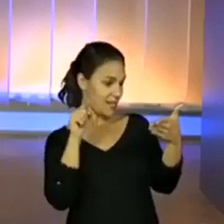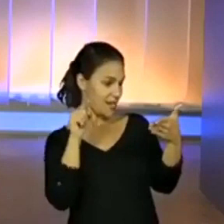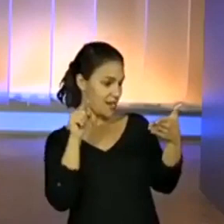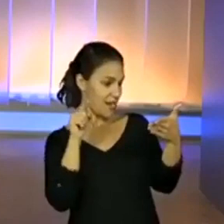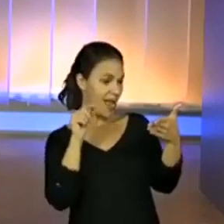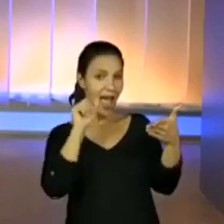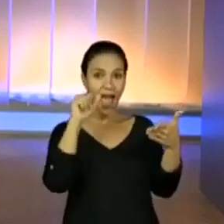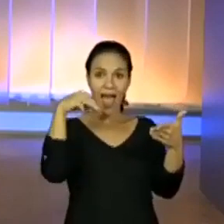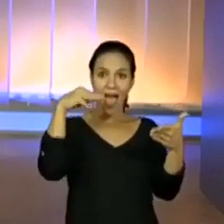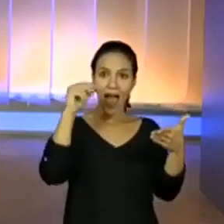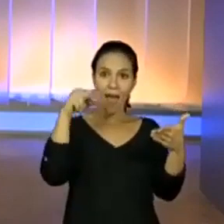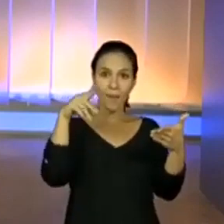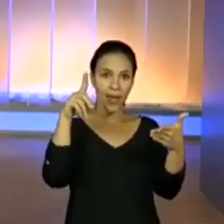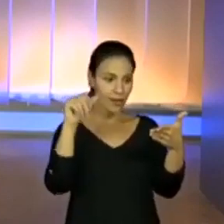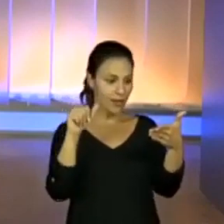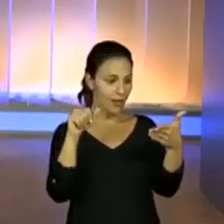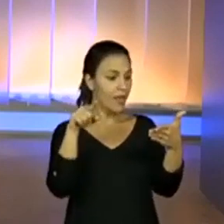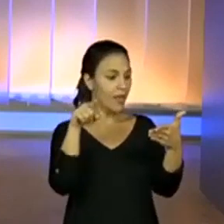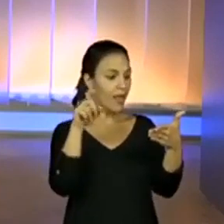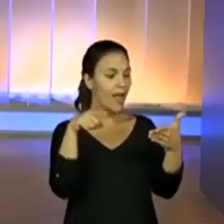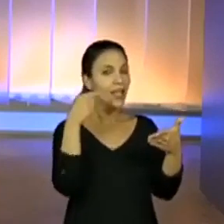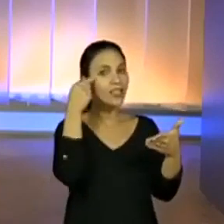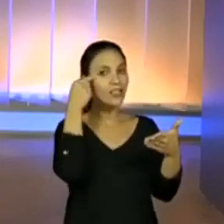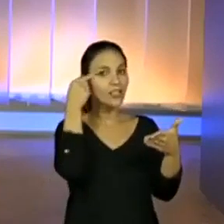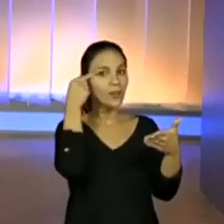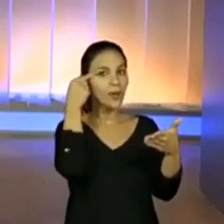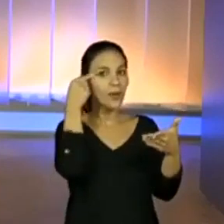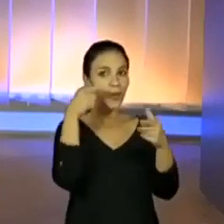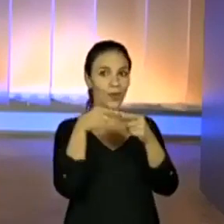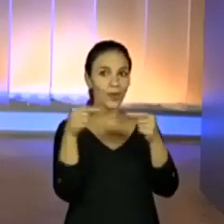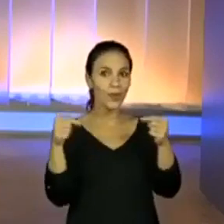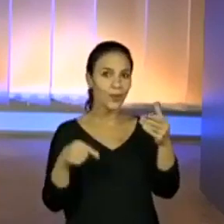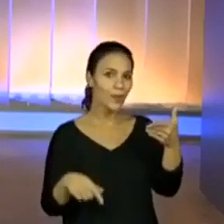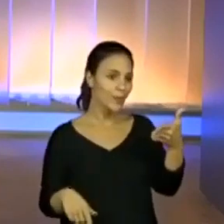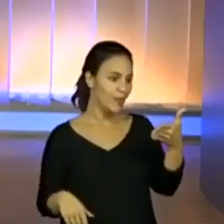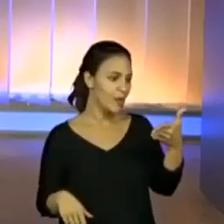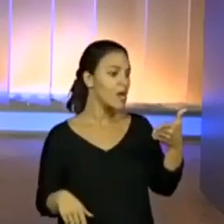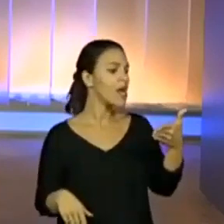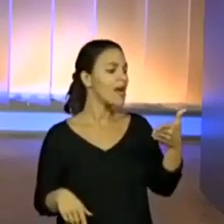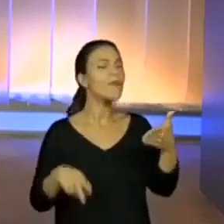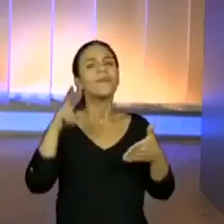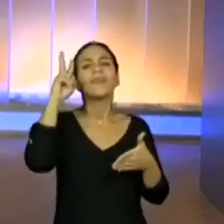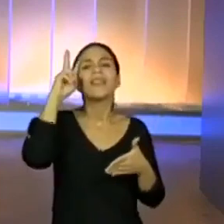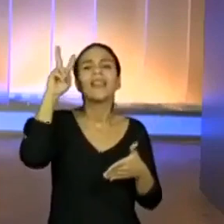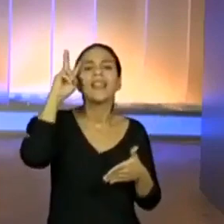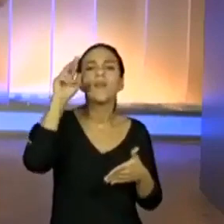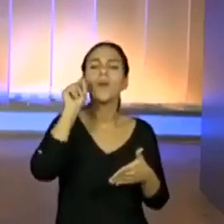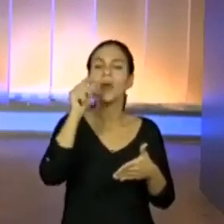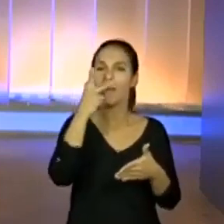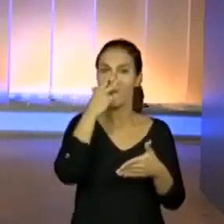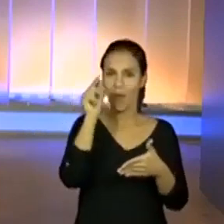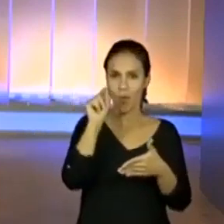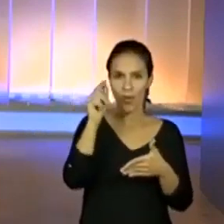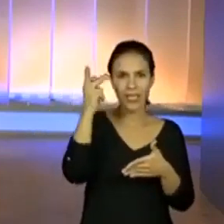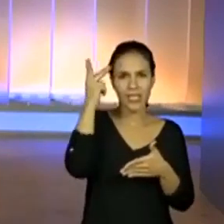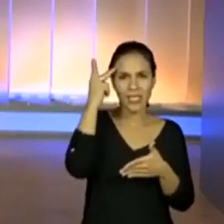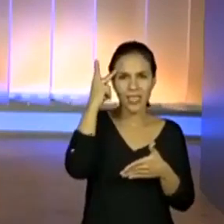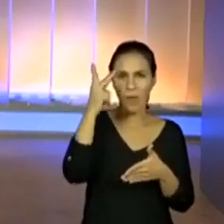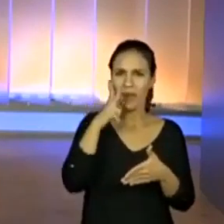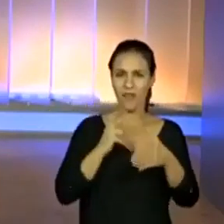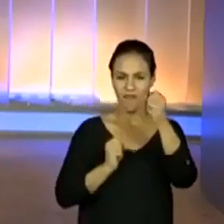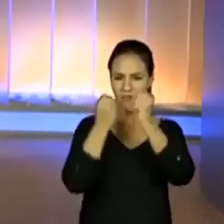Cara, que legal isso. Lembra que a gente comentou ontem que o estado de São Paulo, às vezes, nos dá uma impressão, porque ele é todo